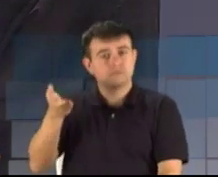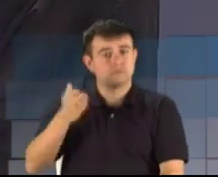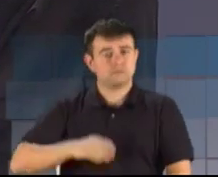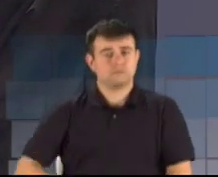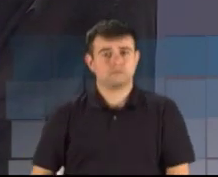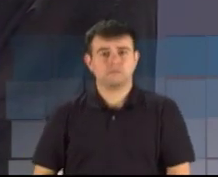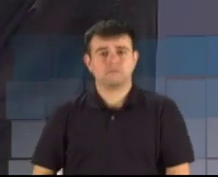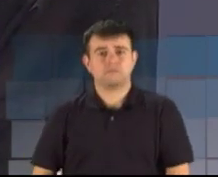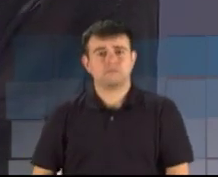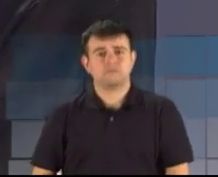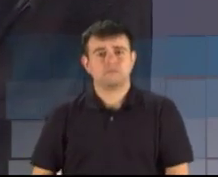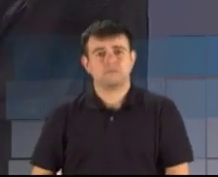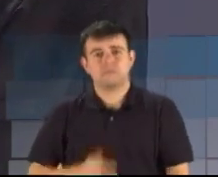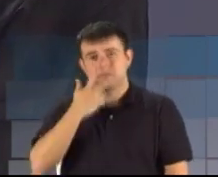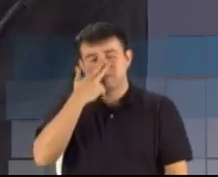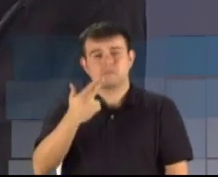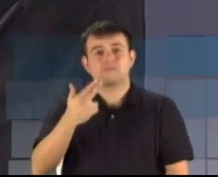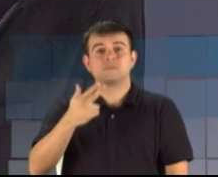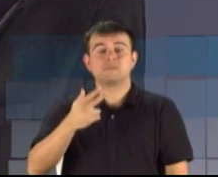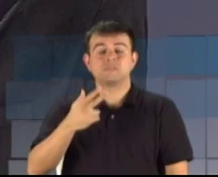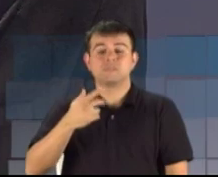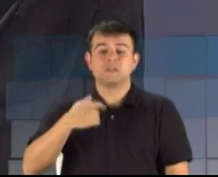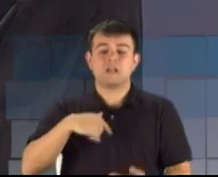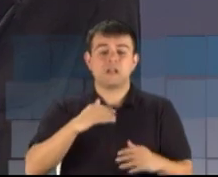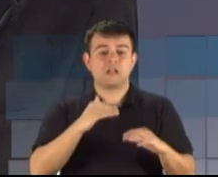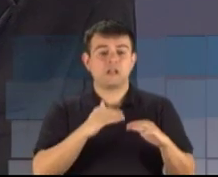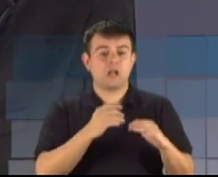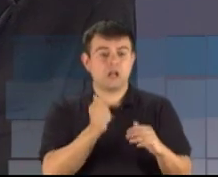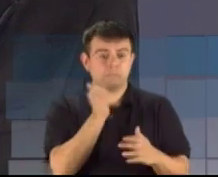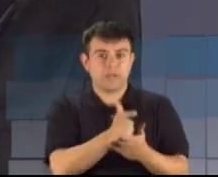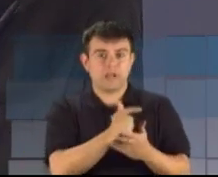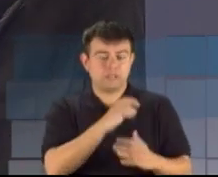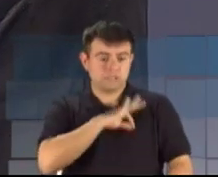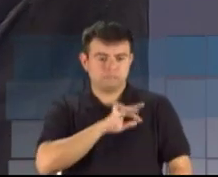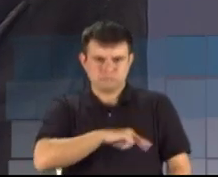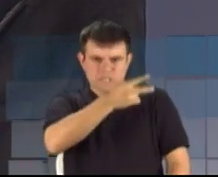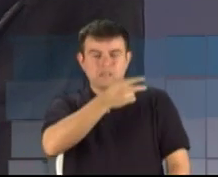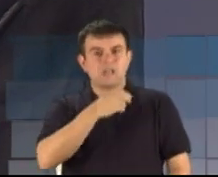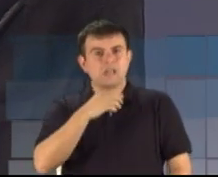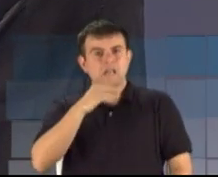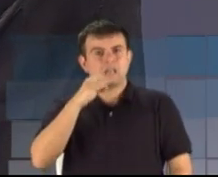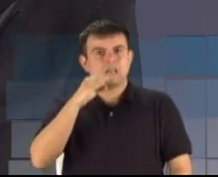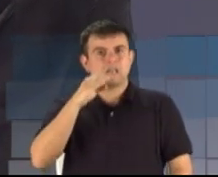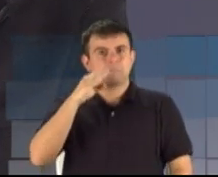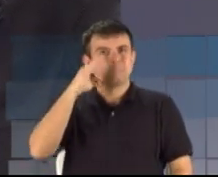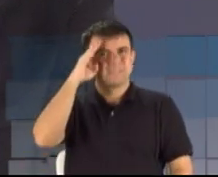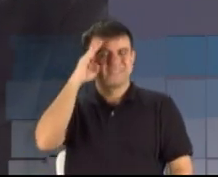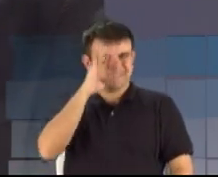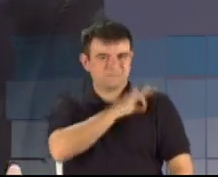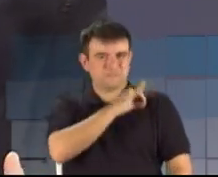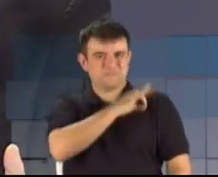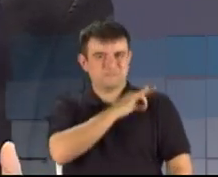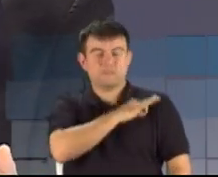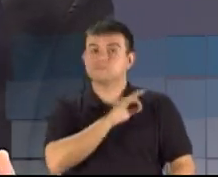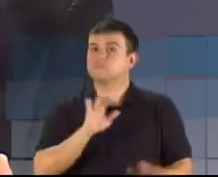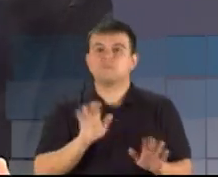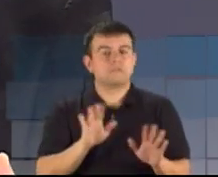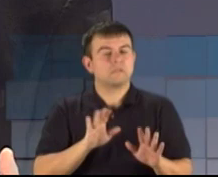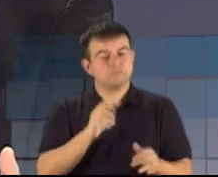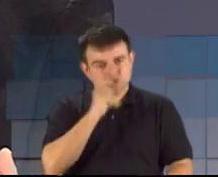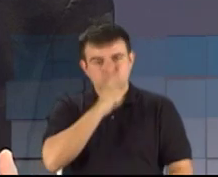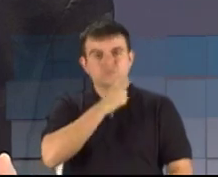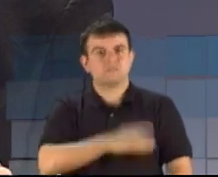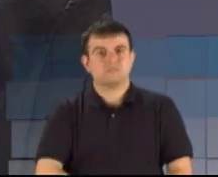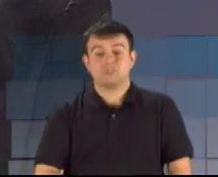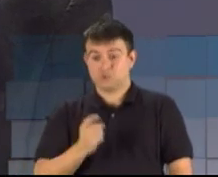os aumentos dados para a Brigada Militar, que inclusive eu votei a favor na Assembleia. Então, na realidade, os 12% deles